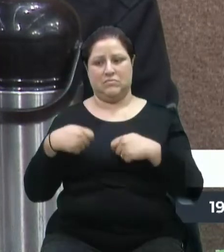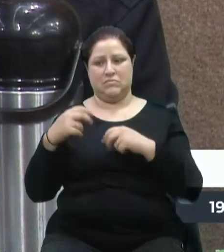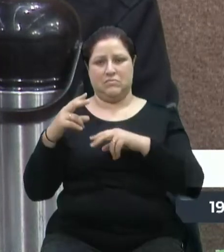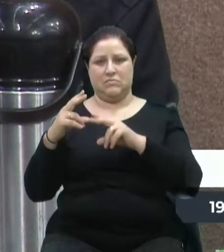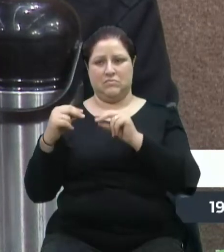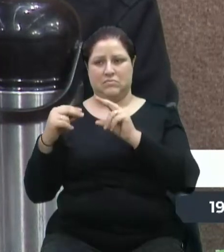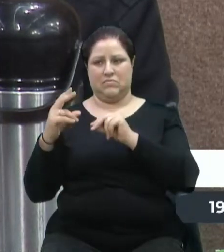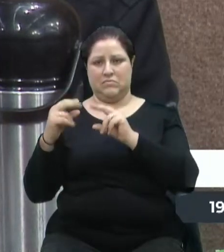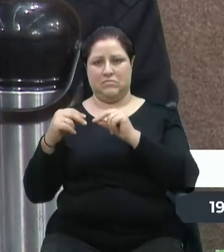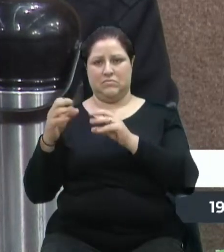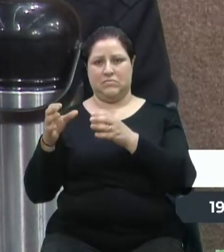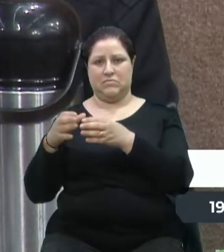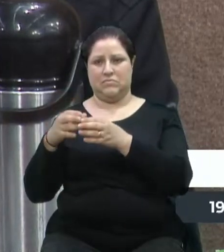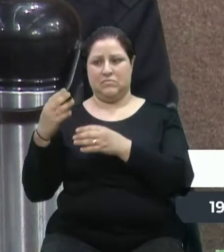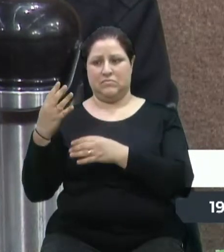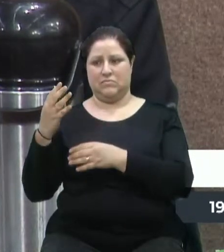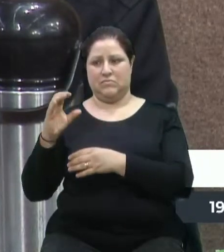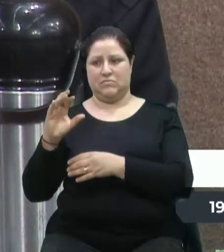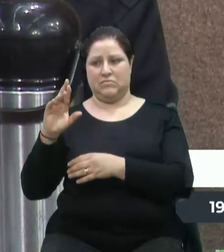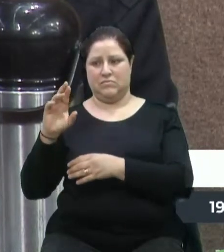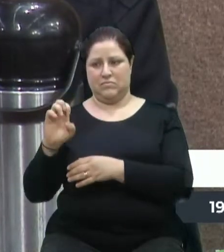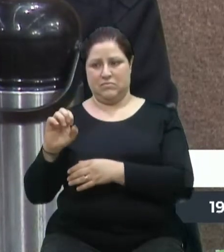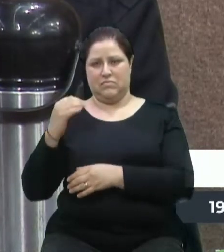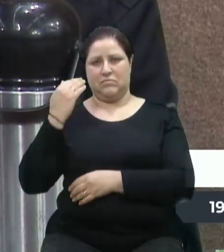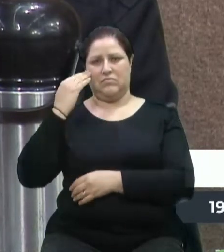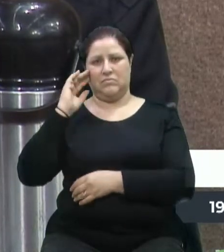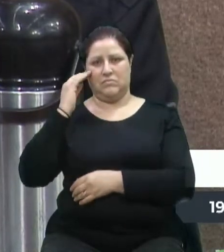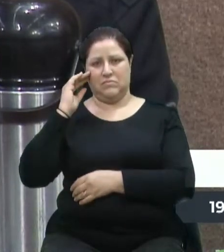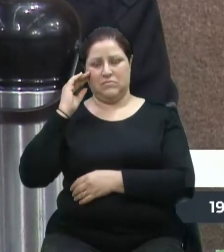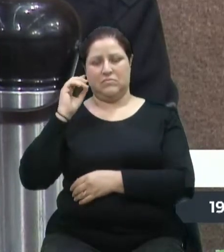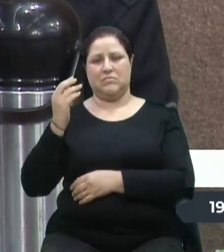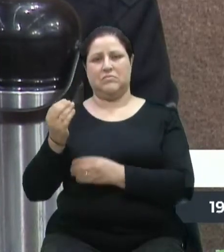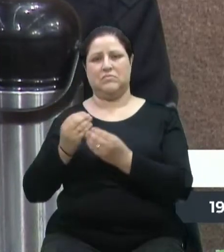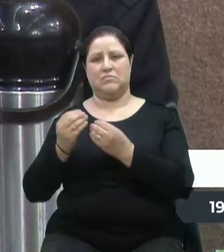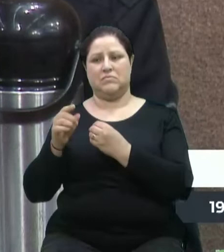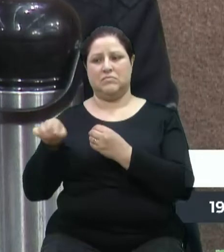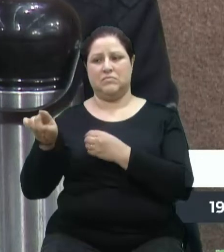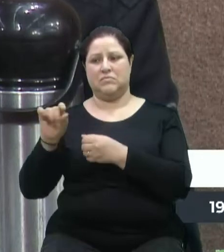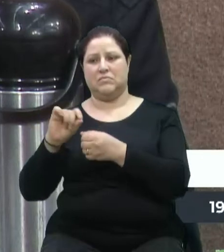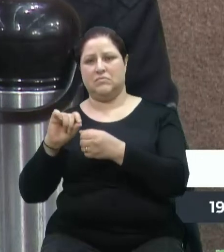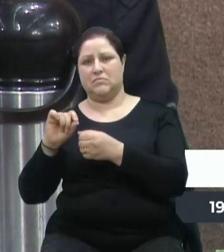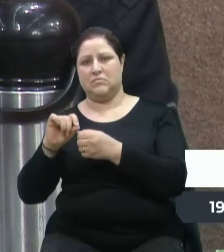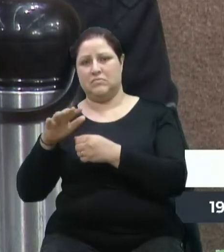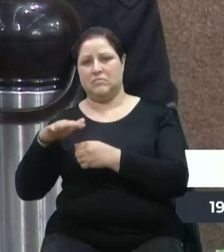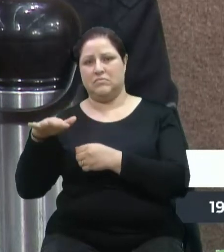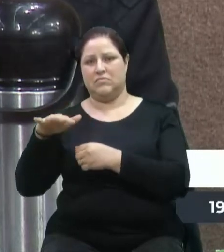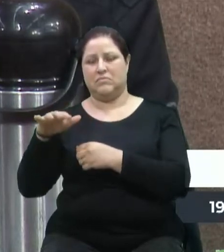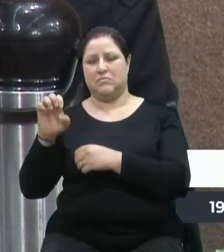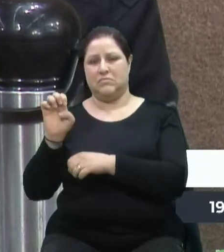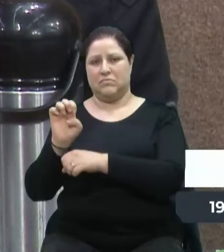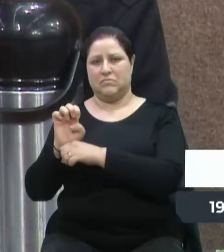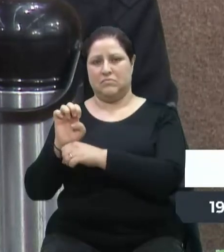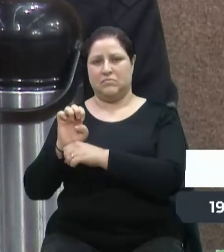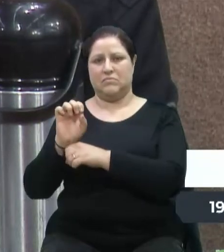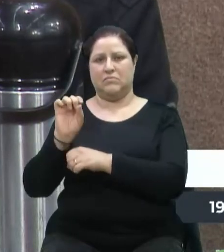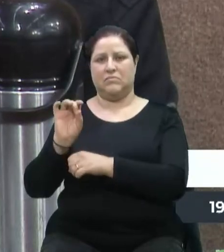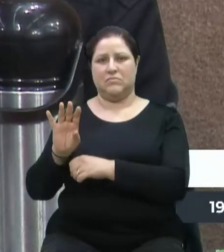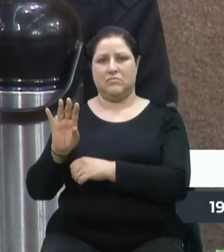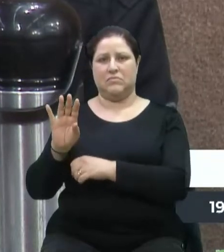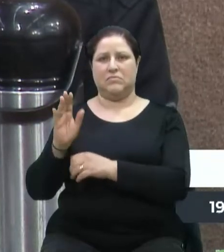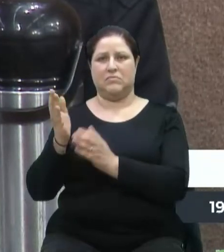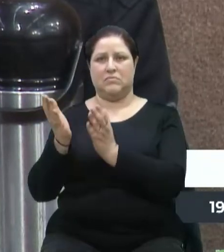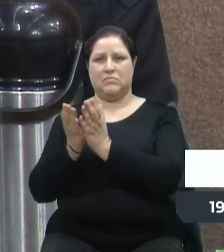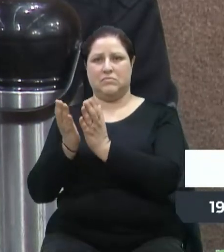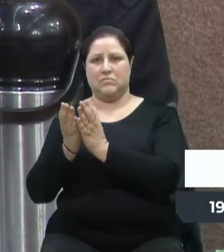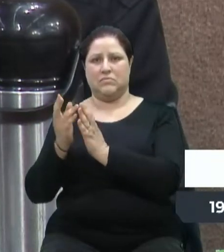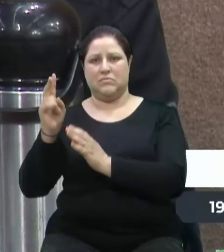pessoal da Quarta Cré para entender como é que eles fazem, no âmbito estadual, ter aula só de segunda a sexta.